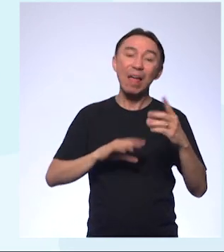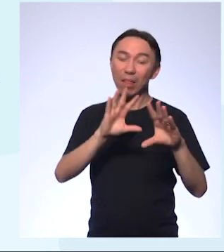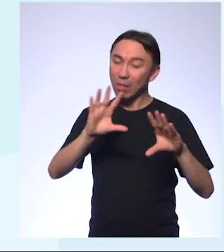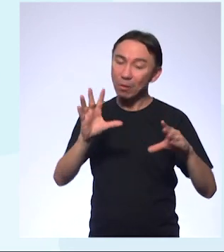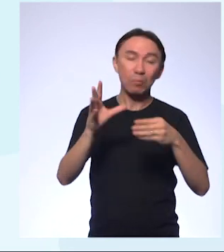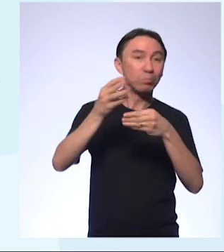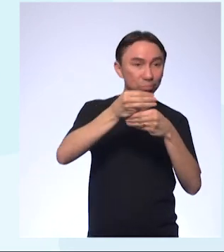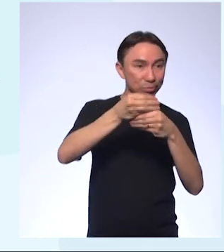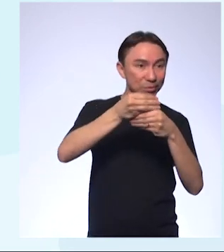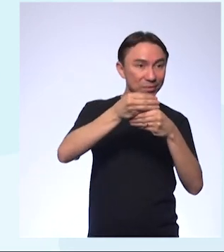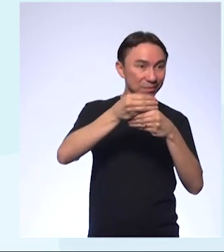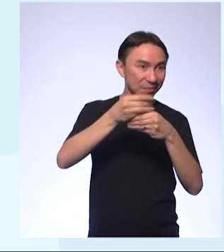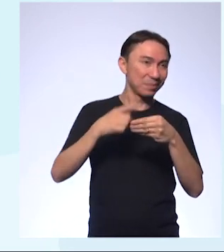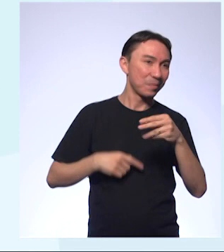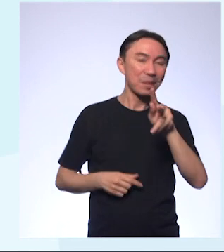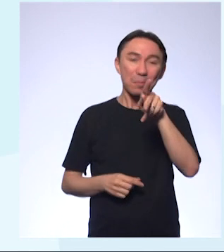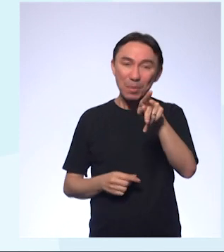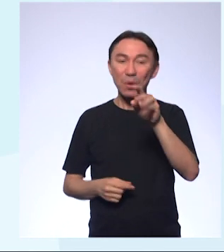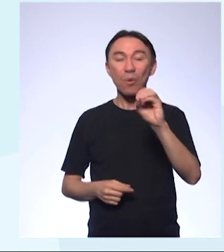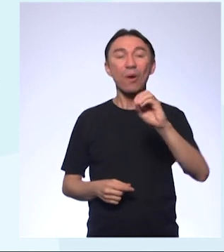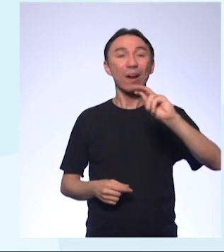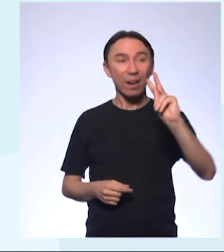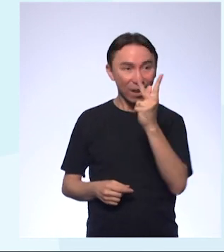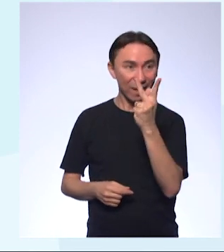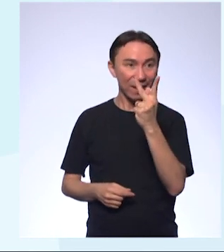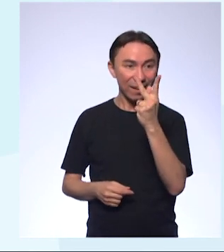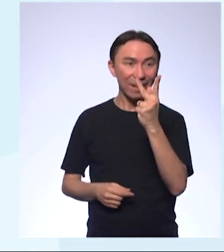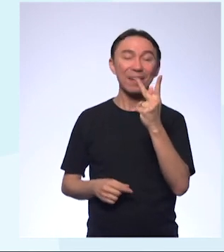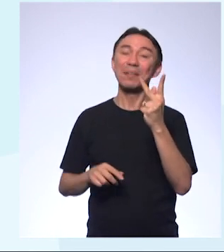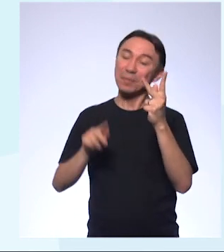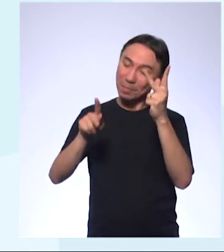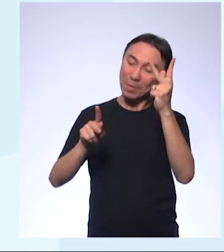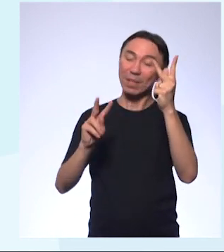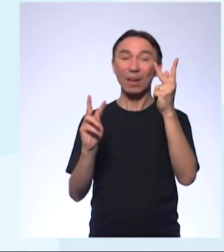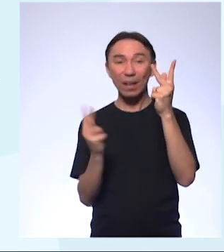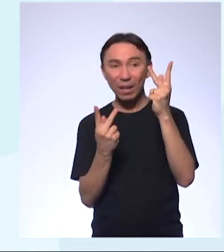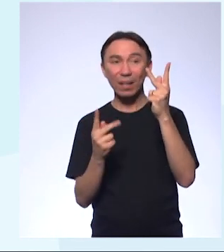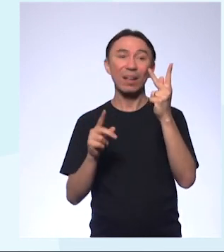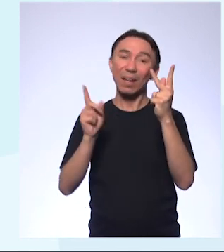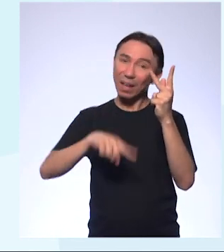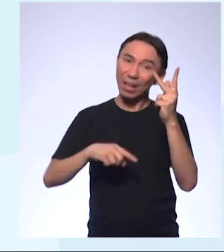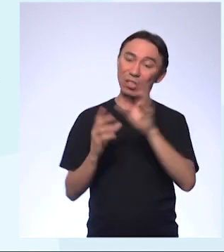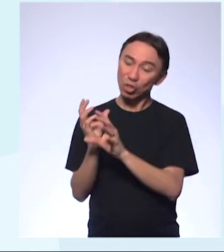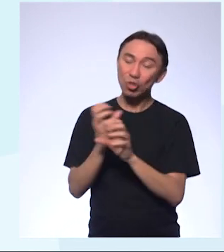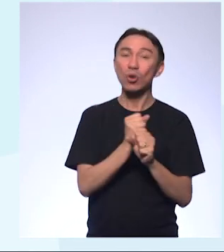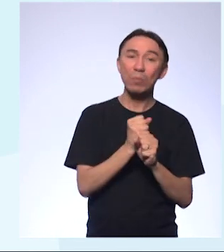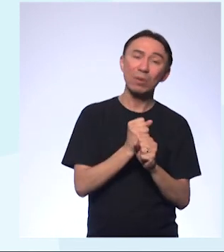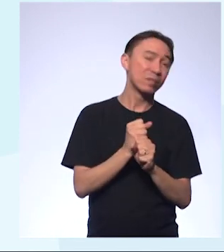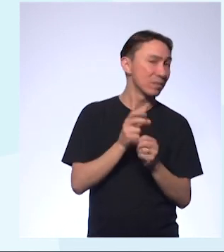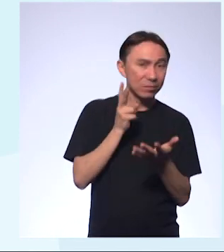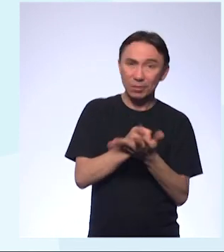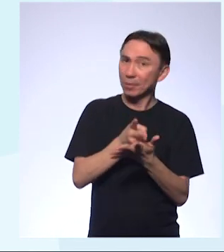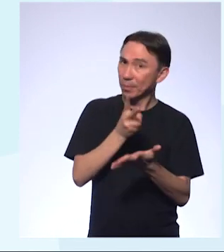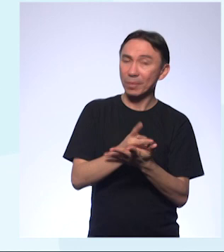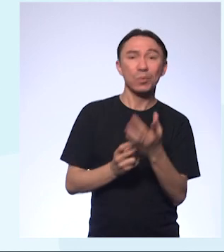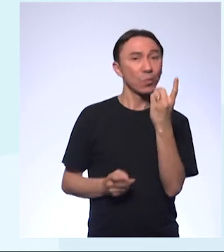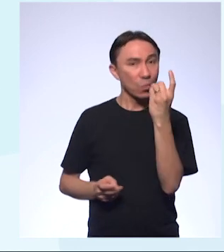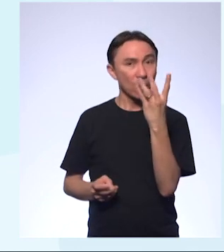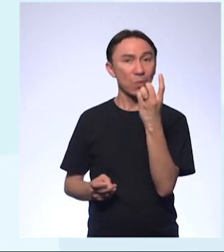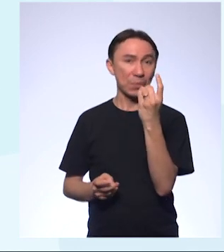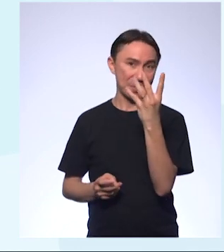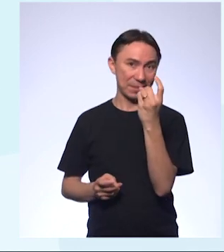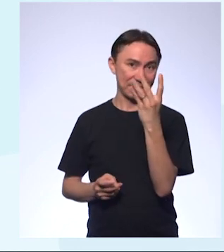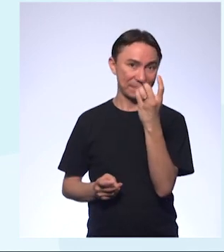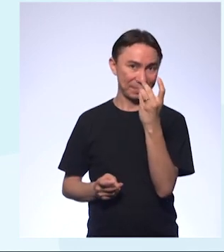O pOH mais o pOH sempre darão 14. Então, aqui, a gente tem